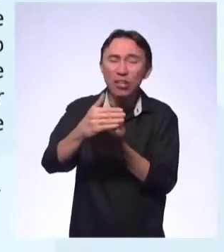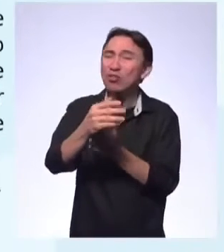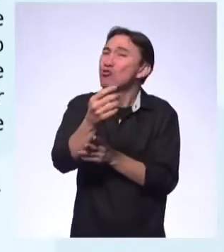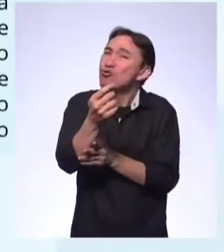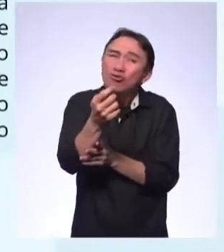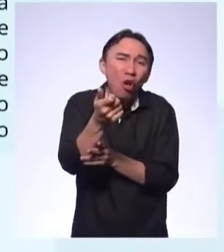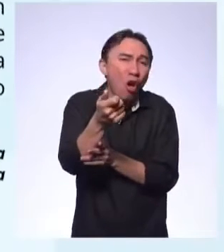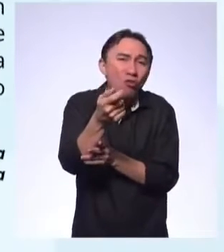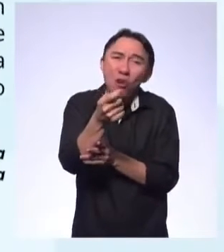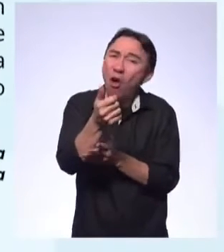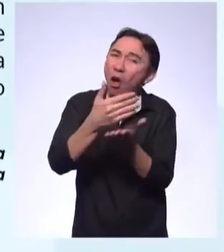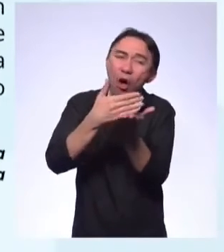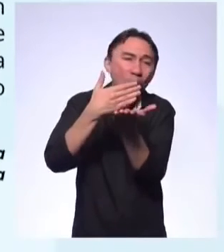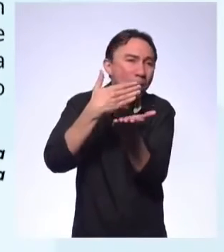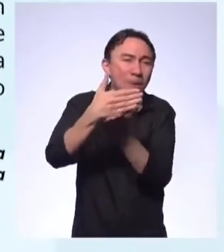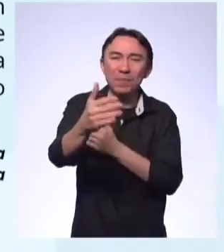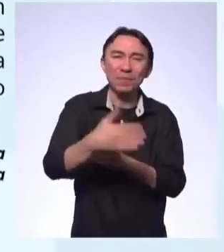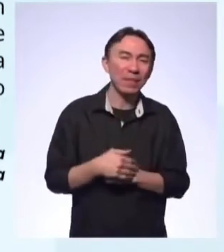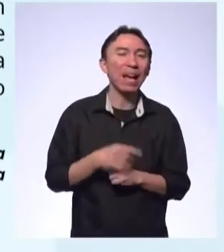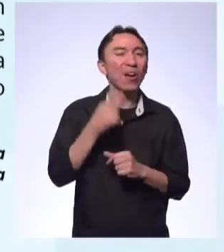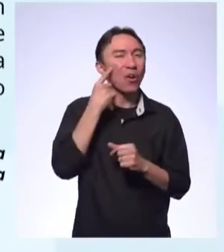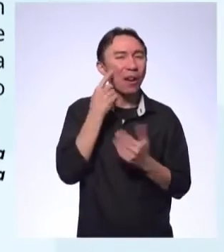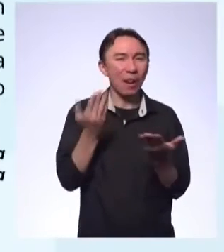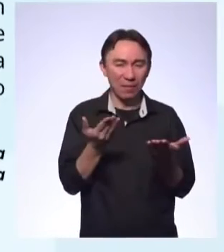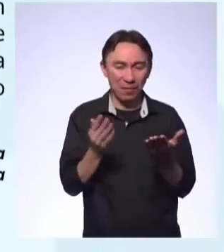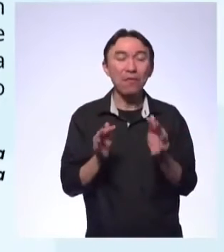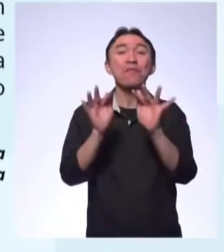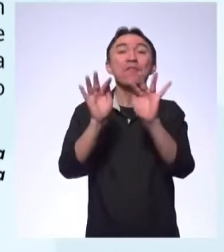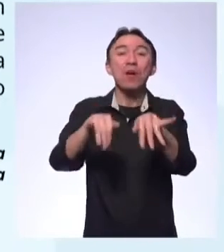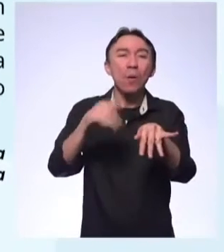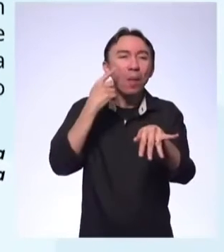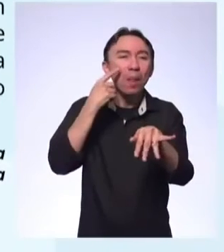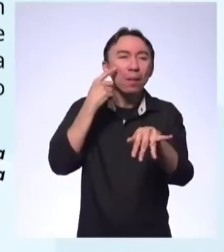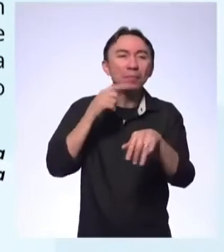falei para vocês? E aí lá na finalização, olha como ela fala.